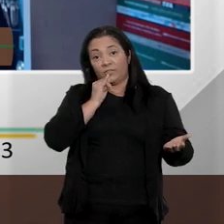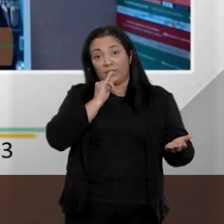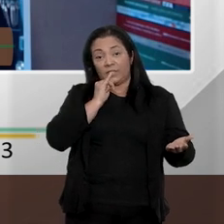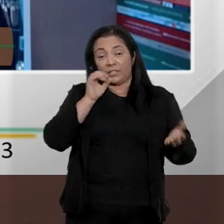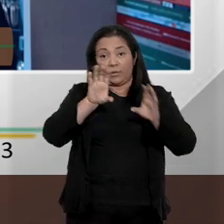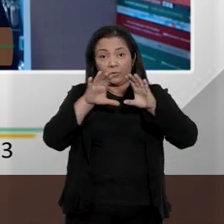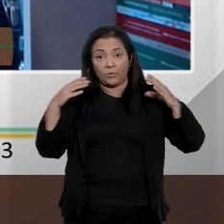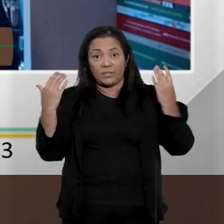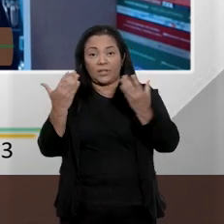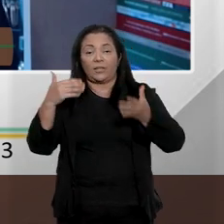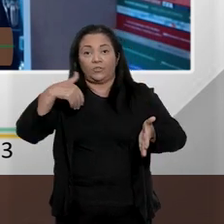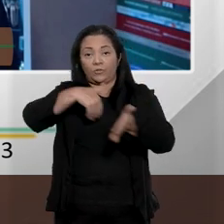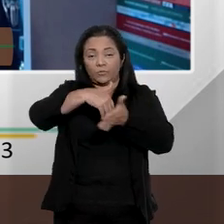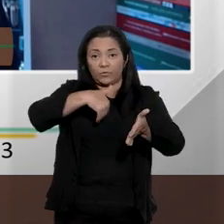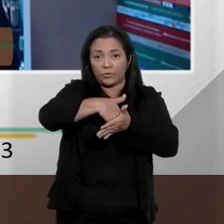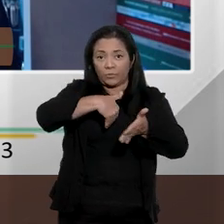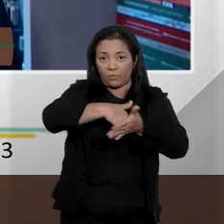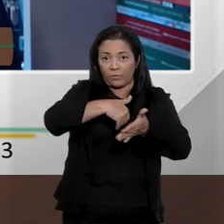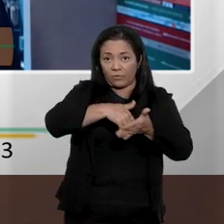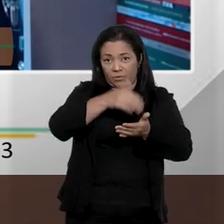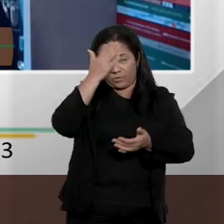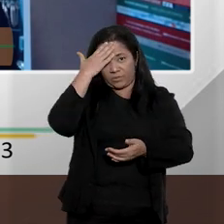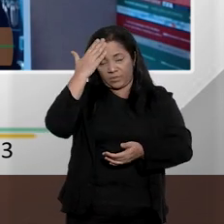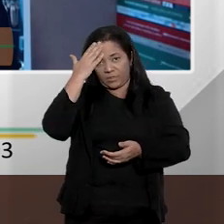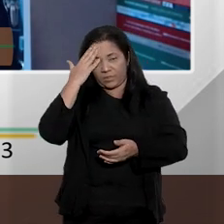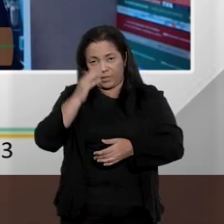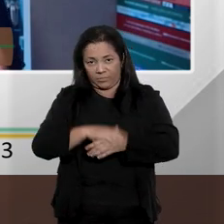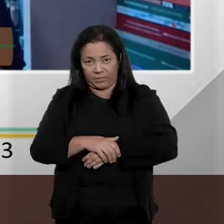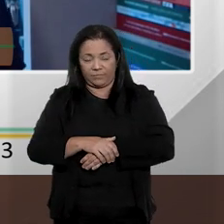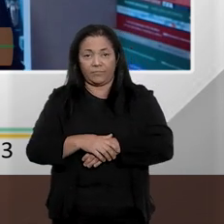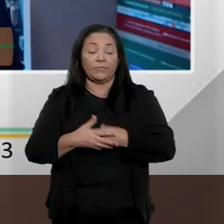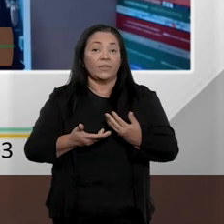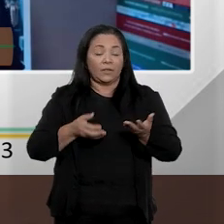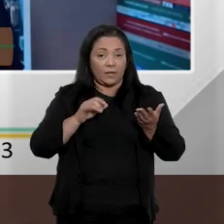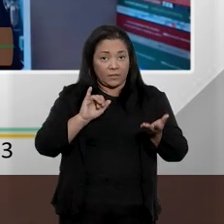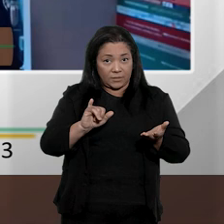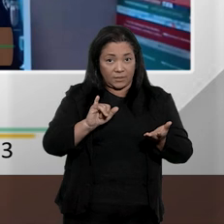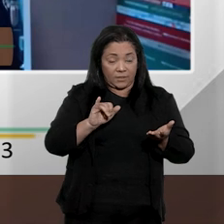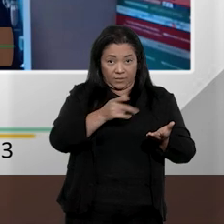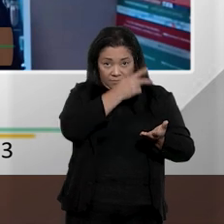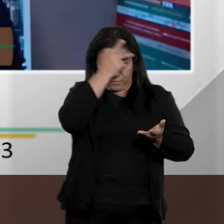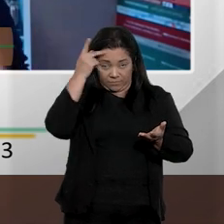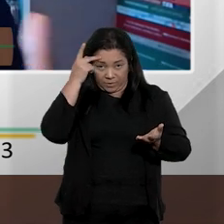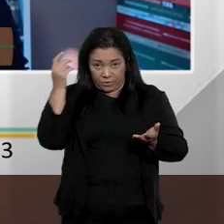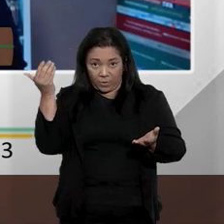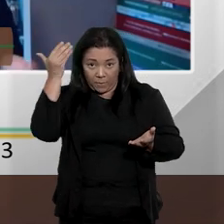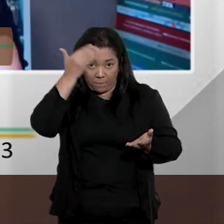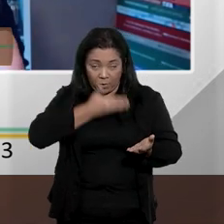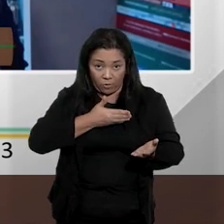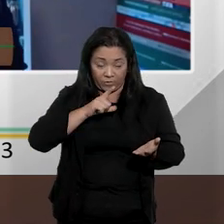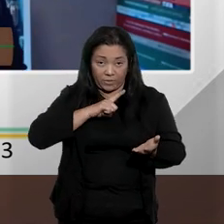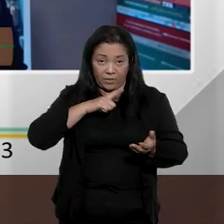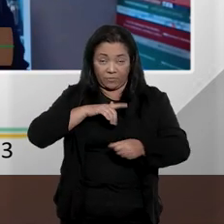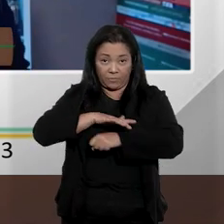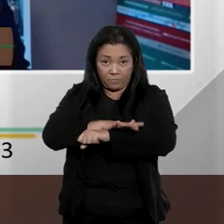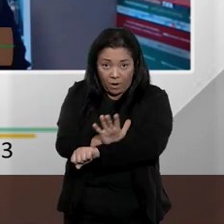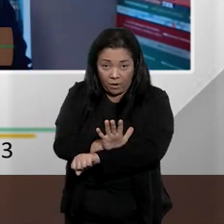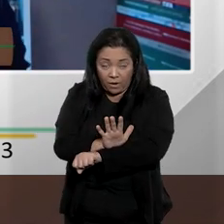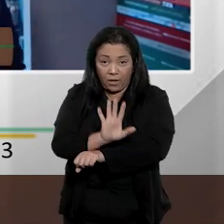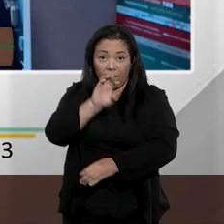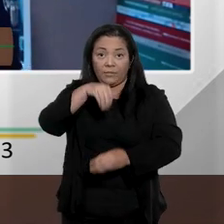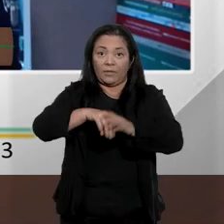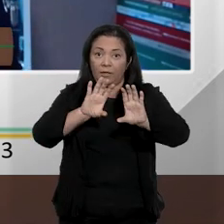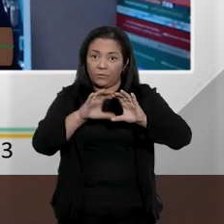não tem dúvida, a gente ouve muito falar sobre isso, é a possibilidade de você, diante da identificação de um